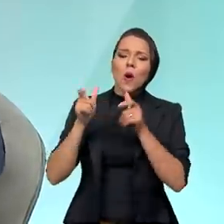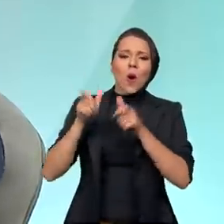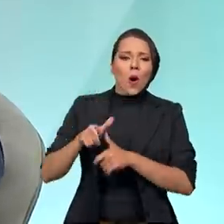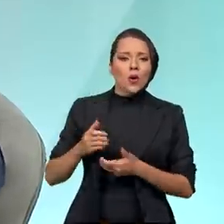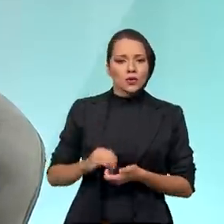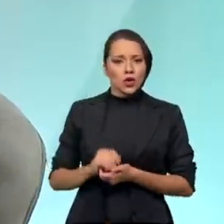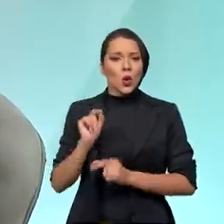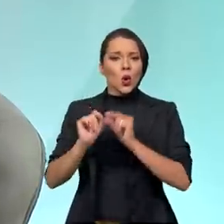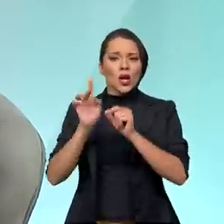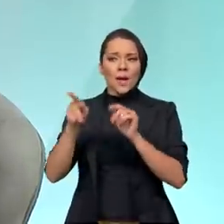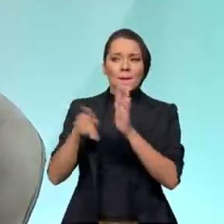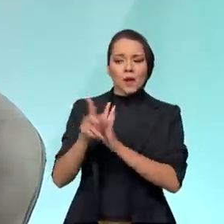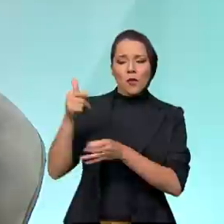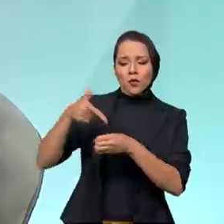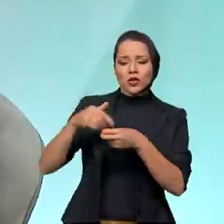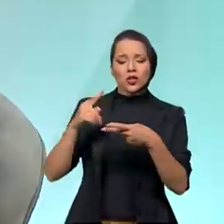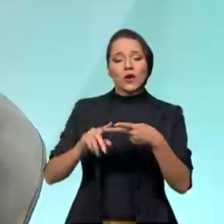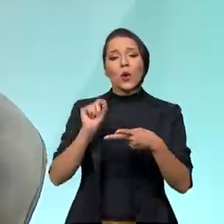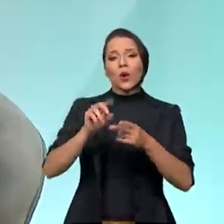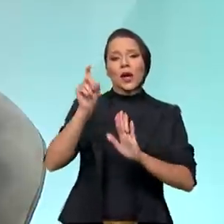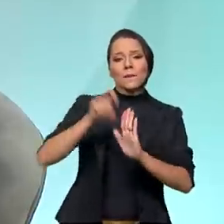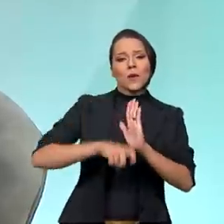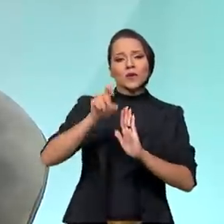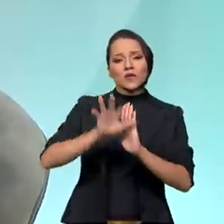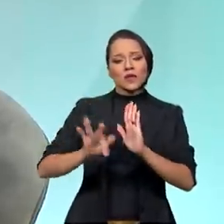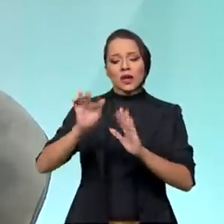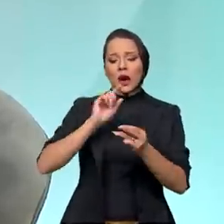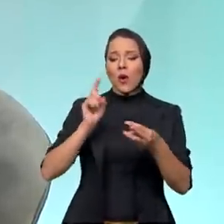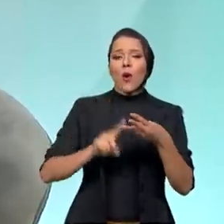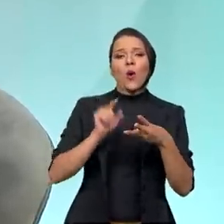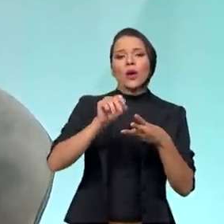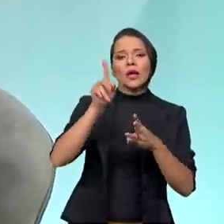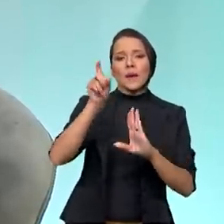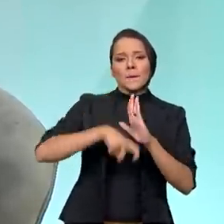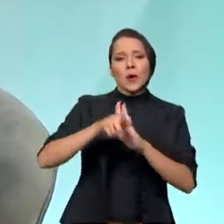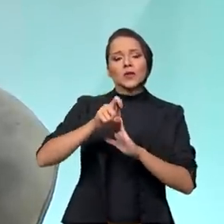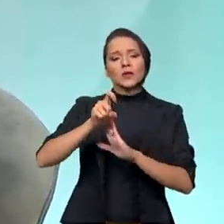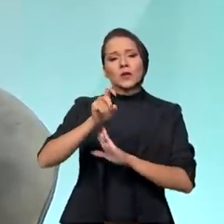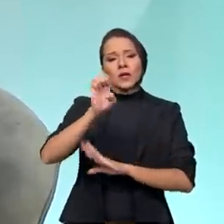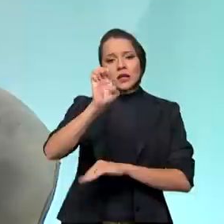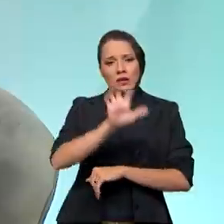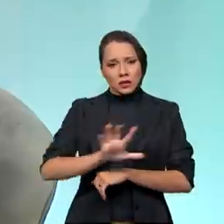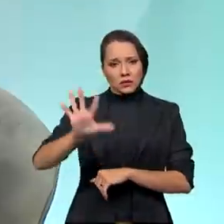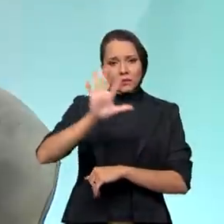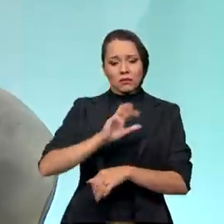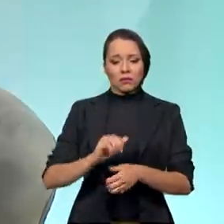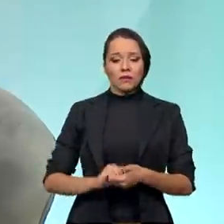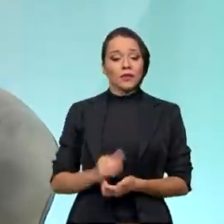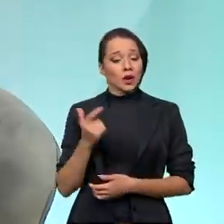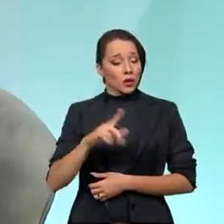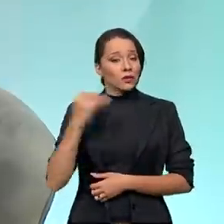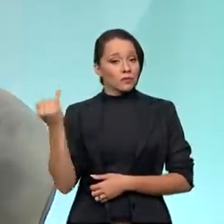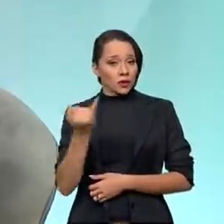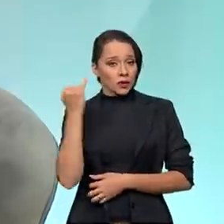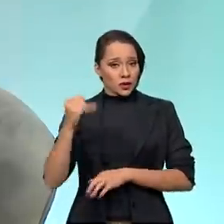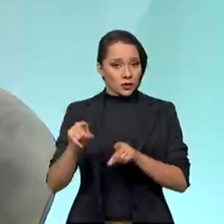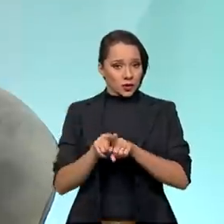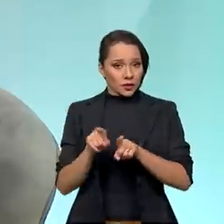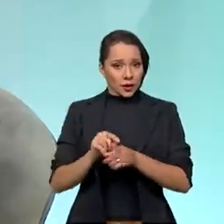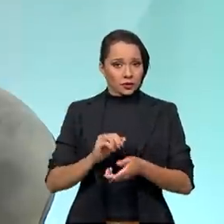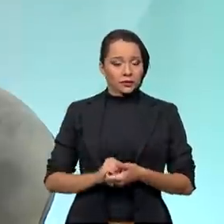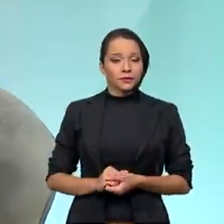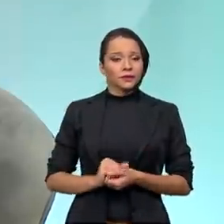efetivamente do combustível, o que é atributo federal, o que é atributo estadual. E tem um outro ponto muito importante, que